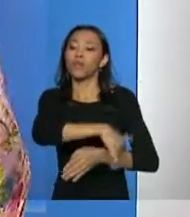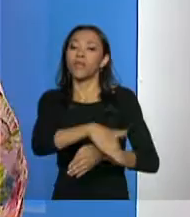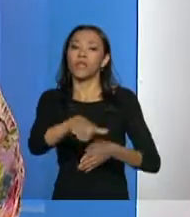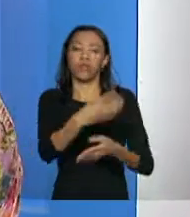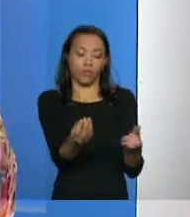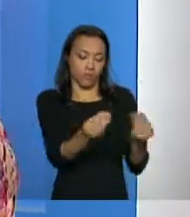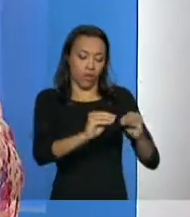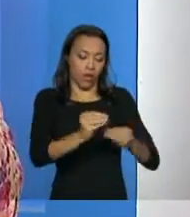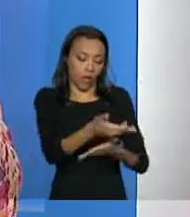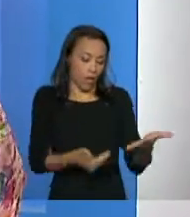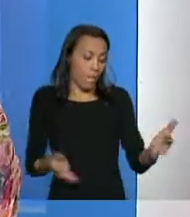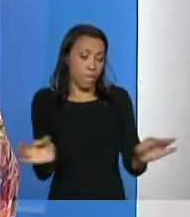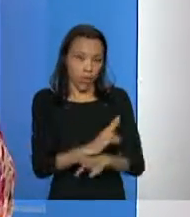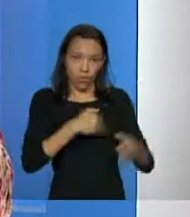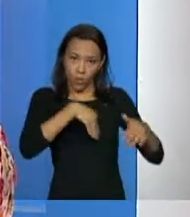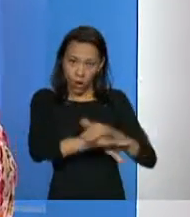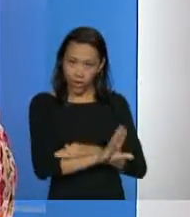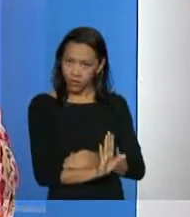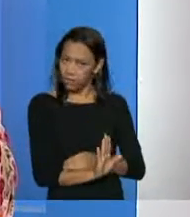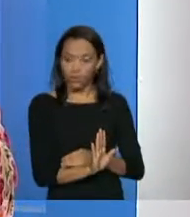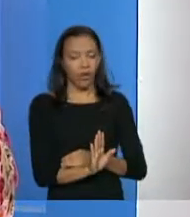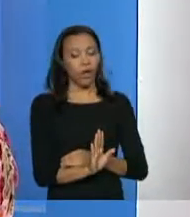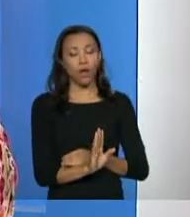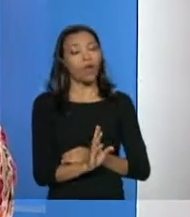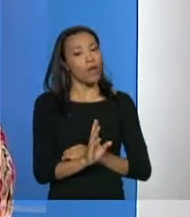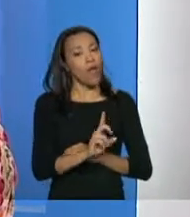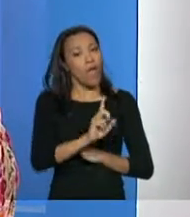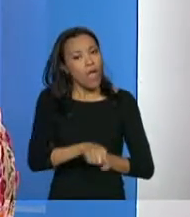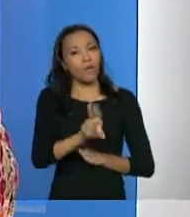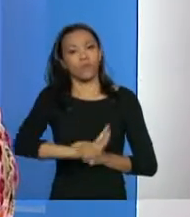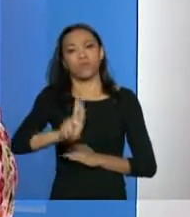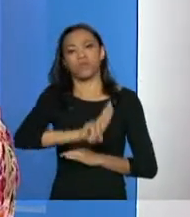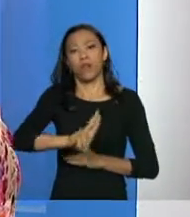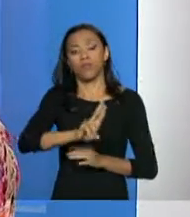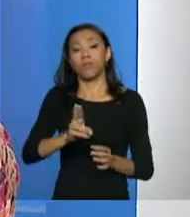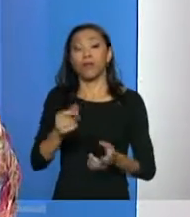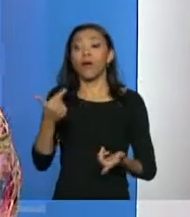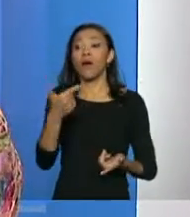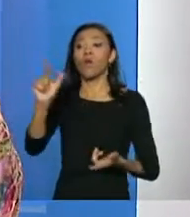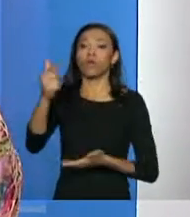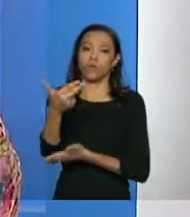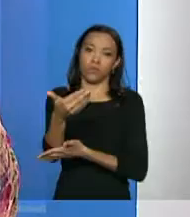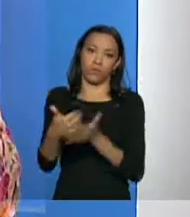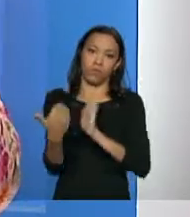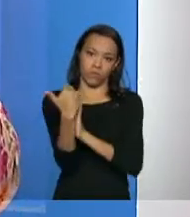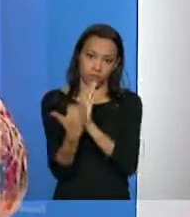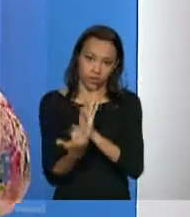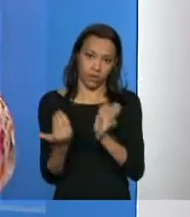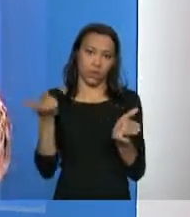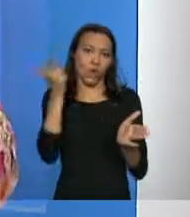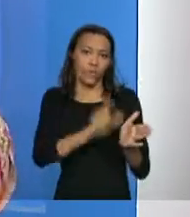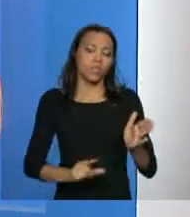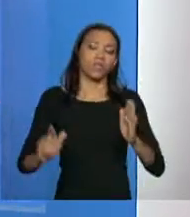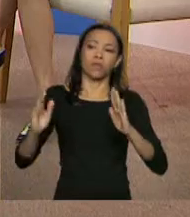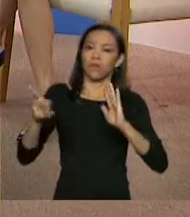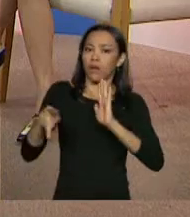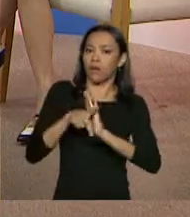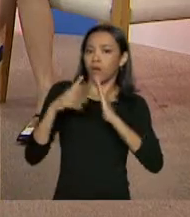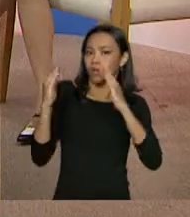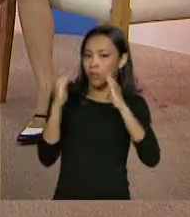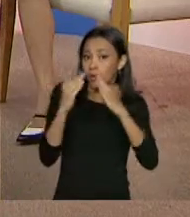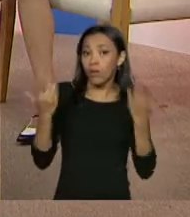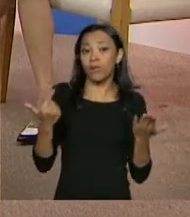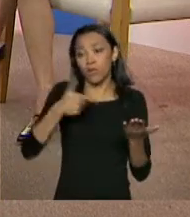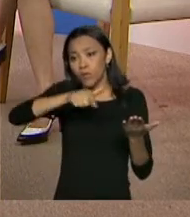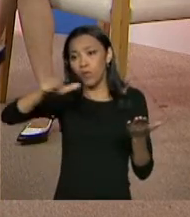Cadastro porque está querendo um programa, está querendo um benefício, está querendo uma casa do Minha Casa Minha Vida, está querendo um desconto da Tânia Social, está precisando, né?